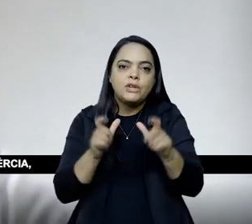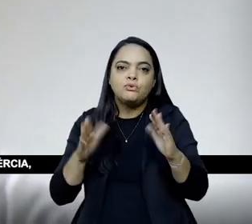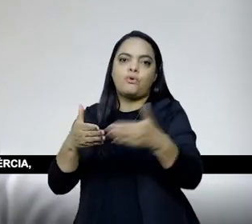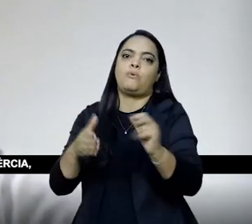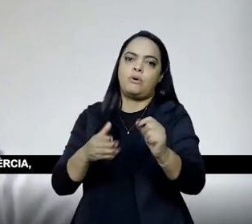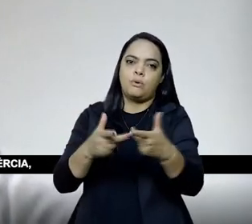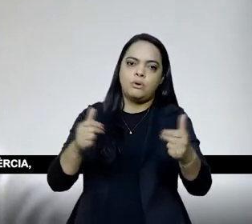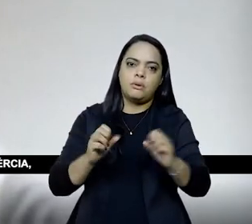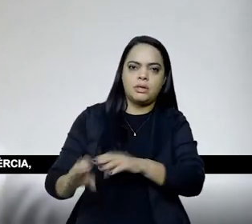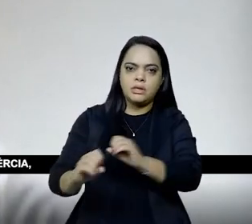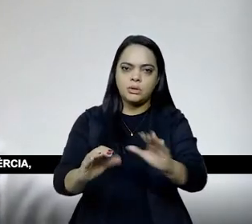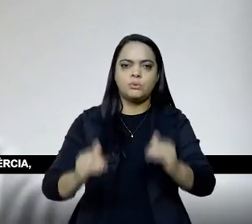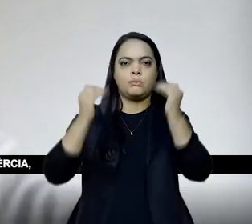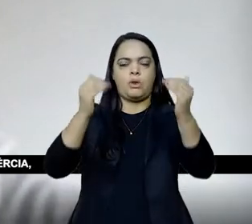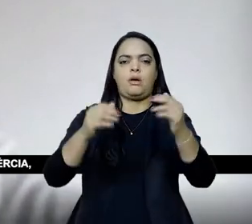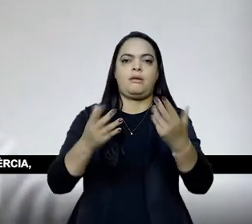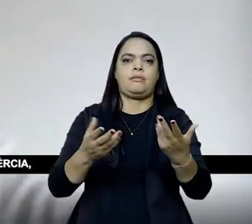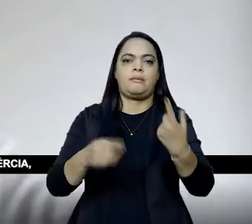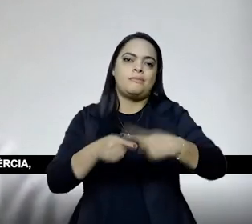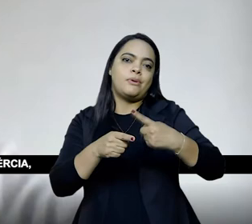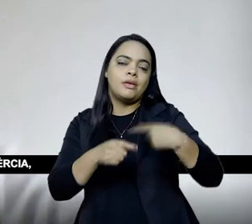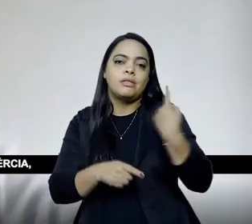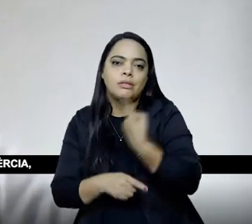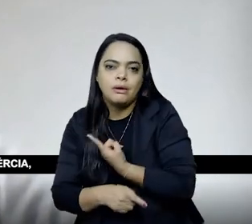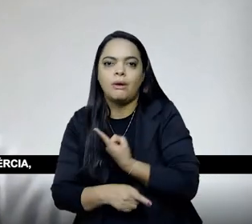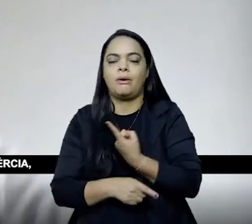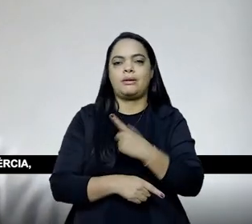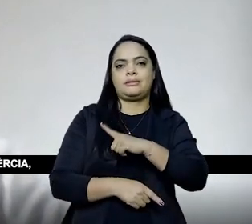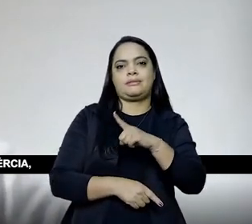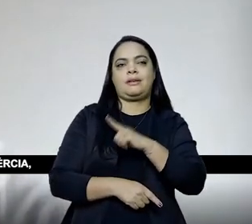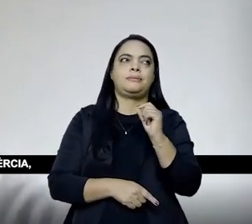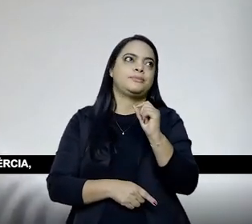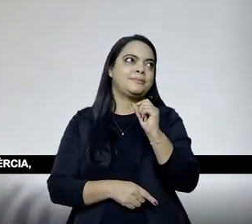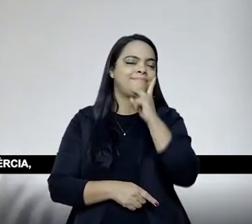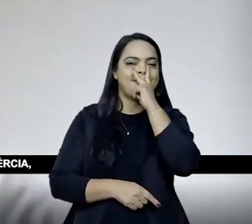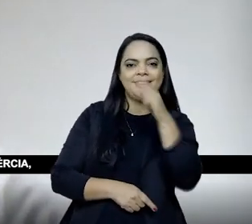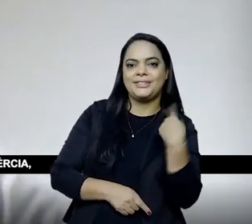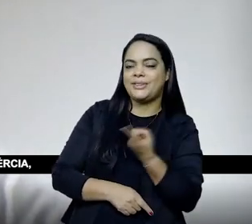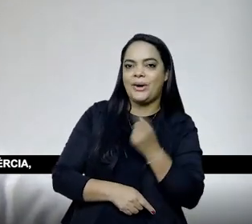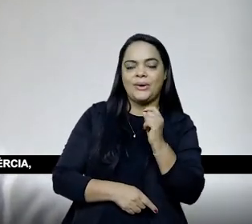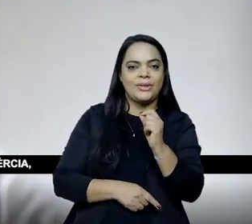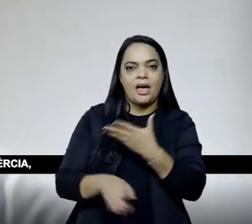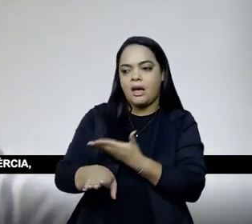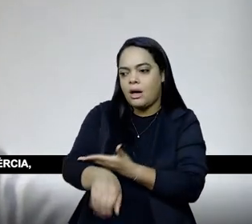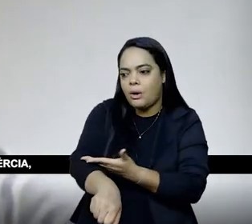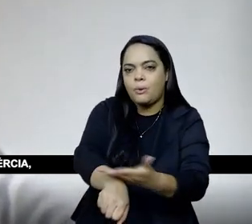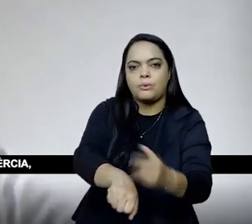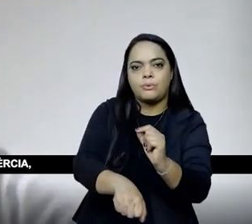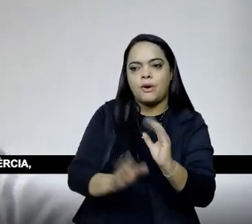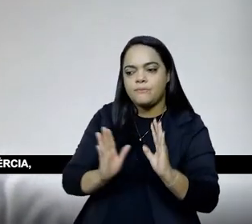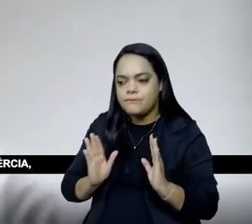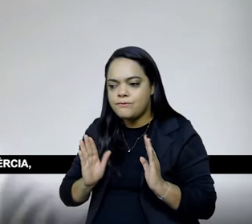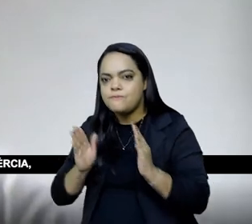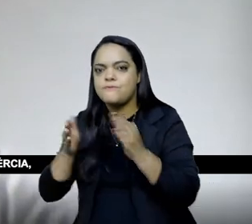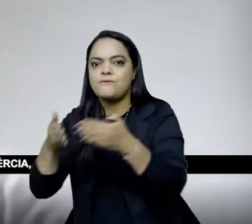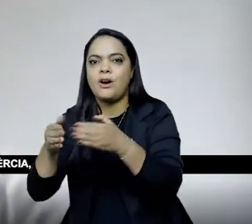com menos ênfase, não é por, não é por, razão, é porque nós temos uma tendência, uma inércia,